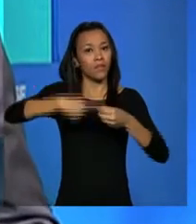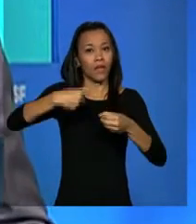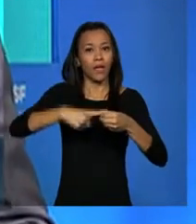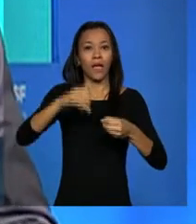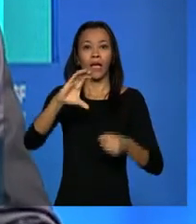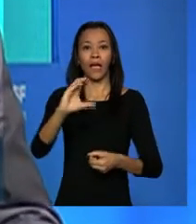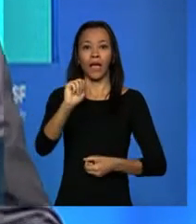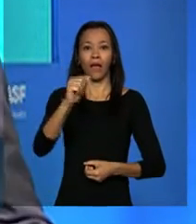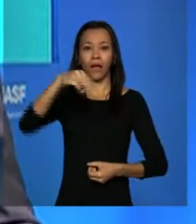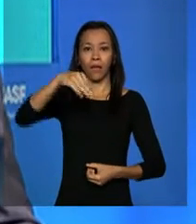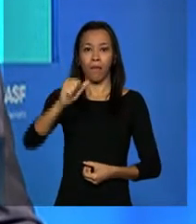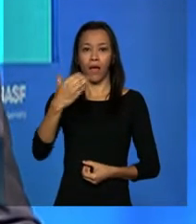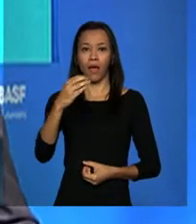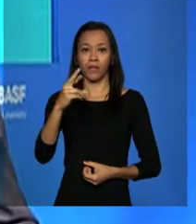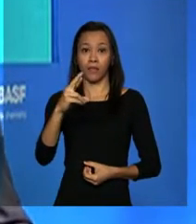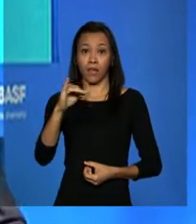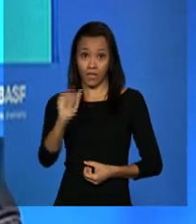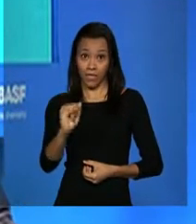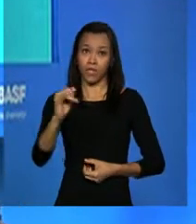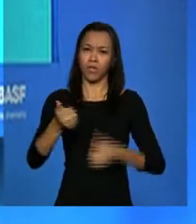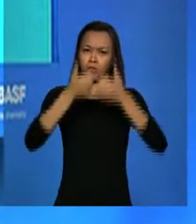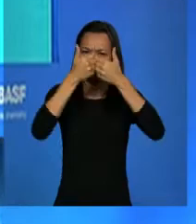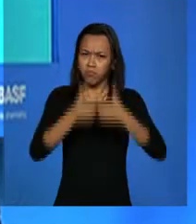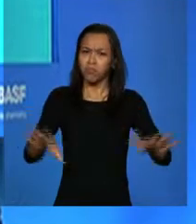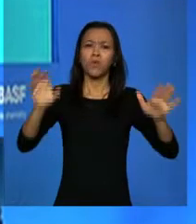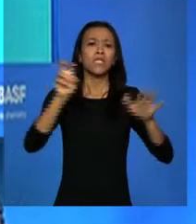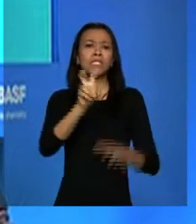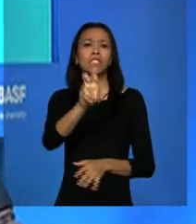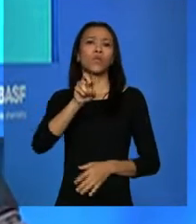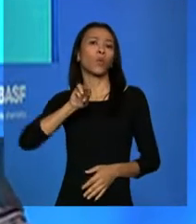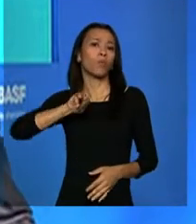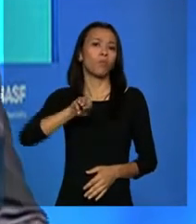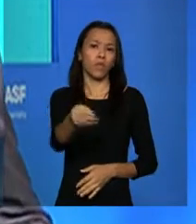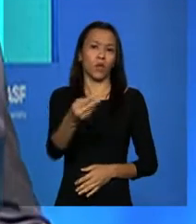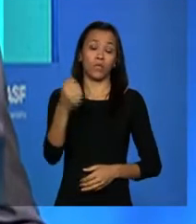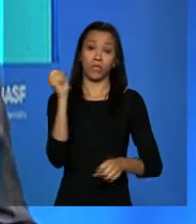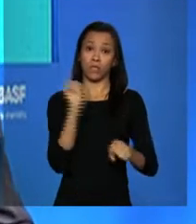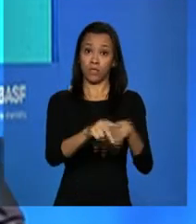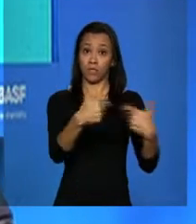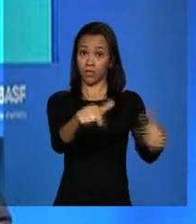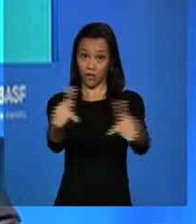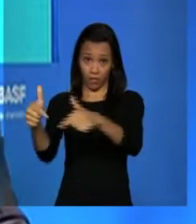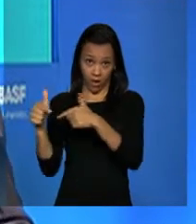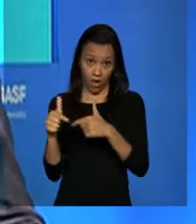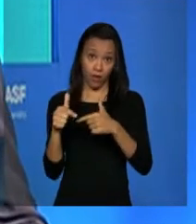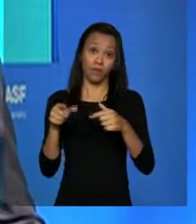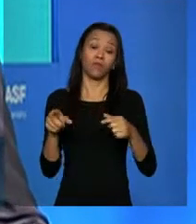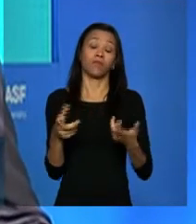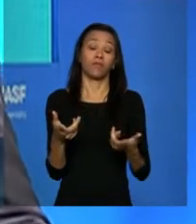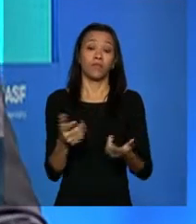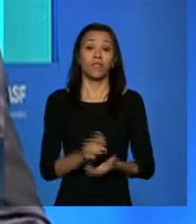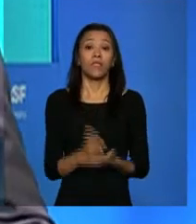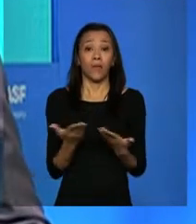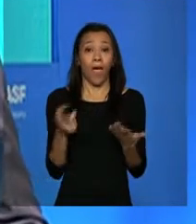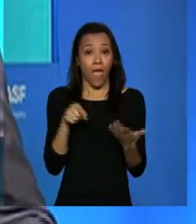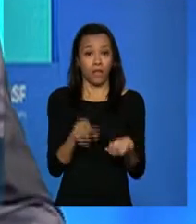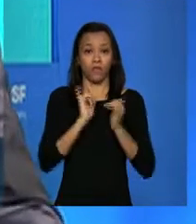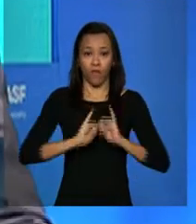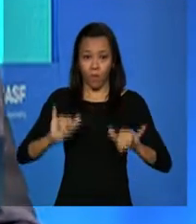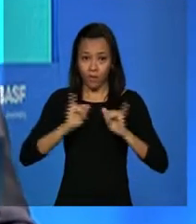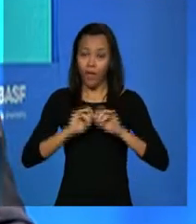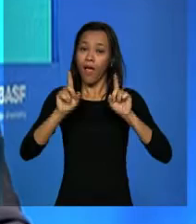a construção 5 mil empregos. Agora que ele está pronto, vai gerar cerca de mil empregos diretos e indiretos. Essas informações